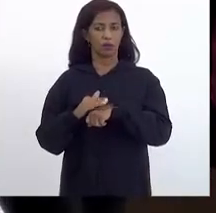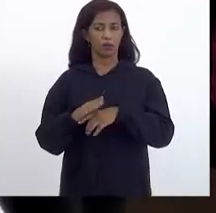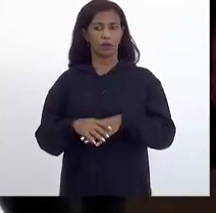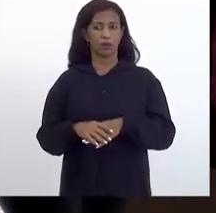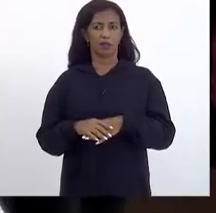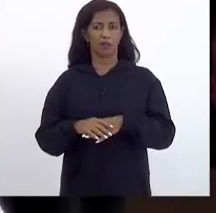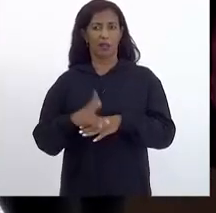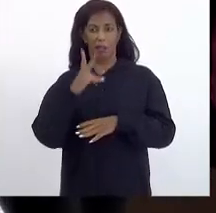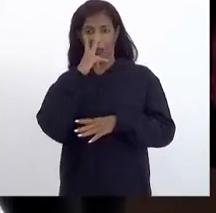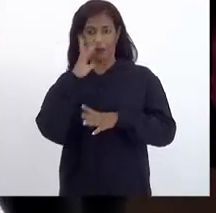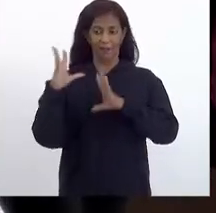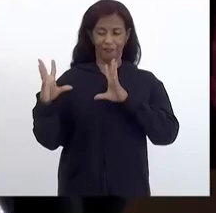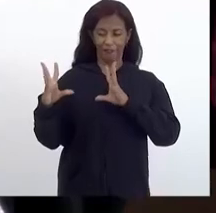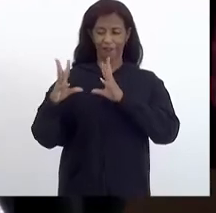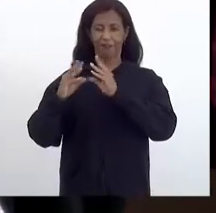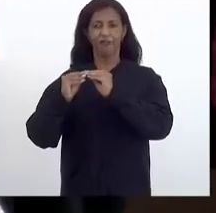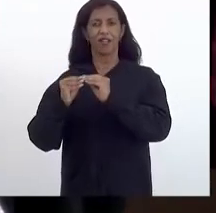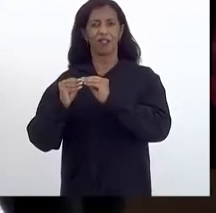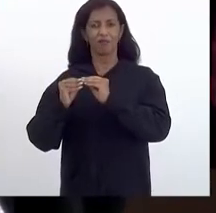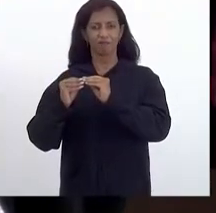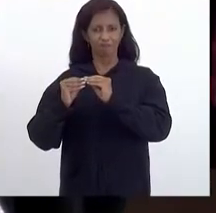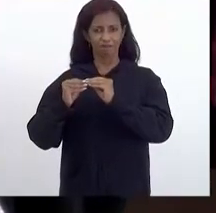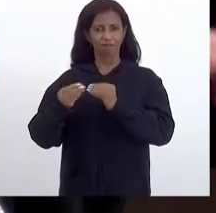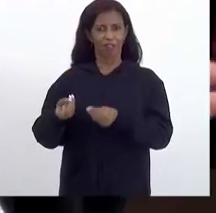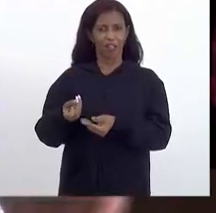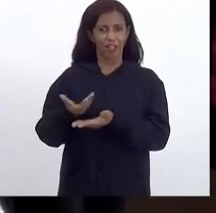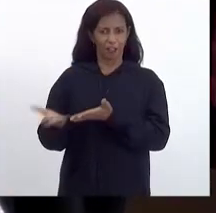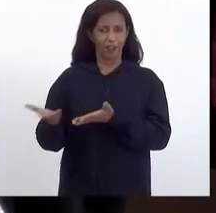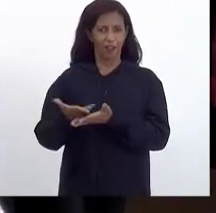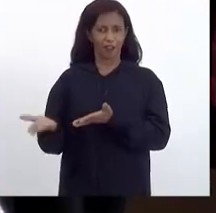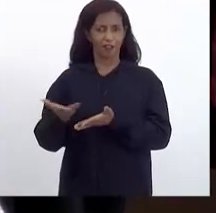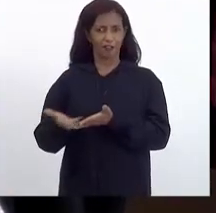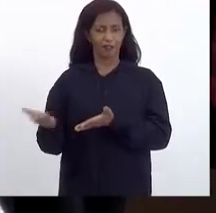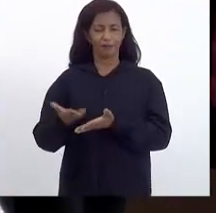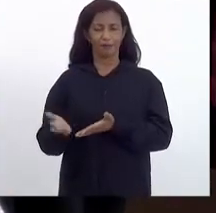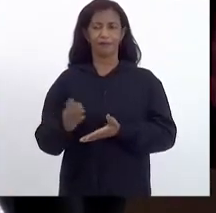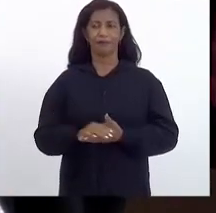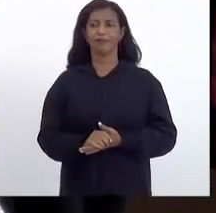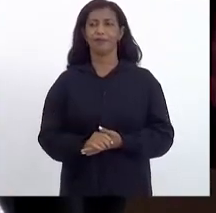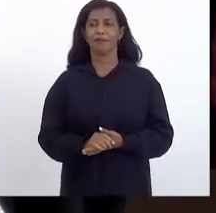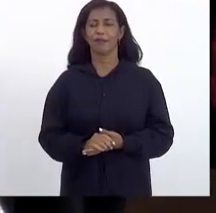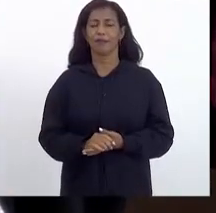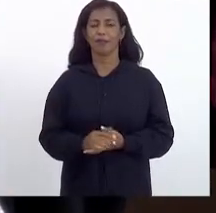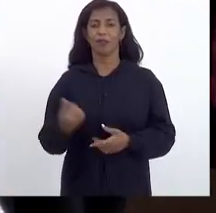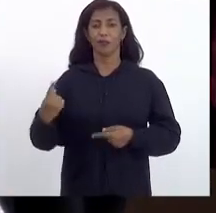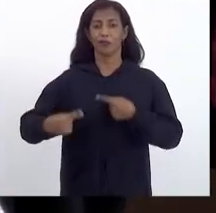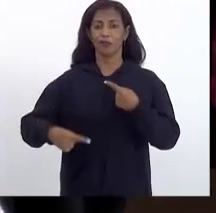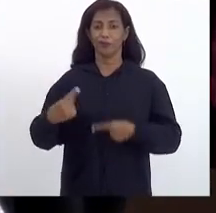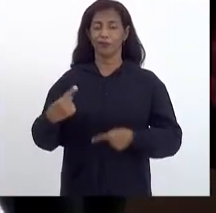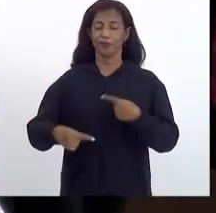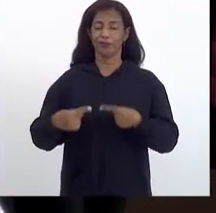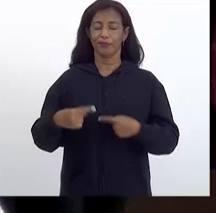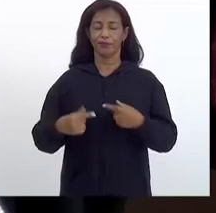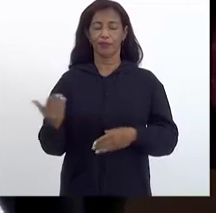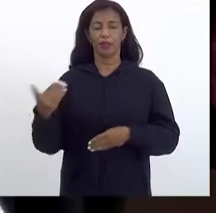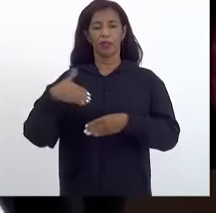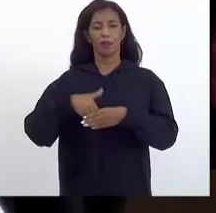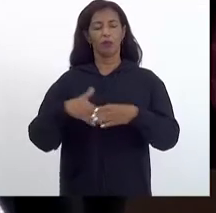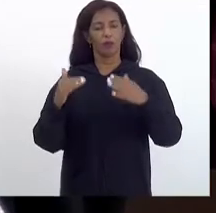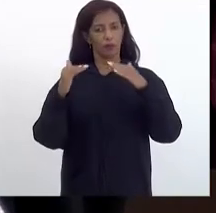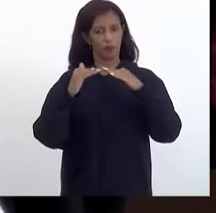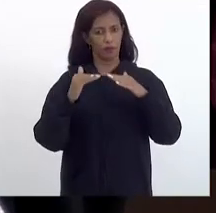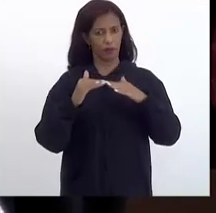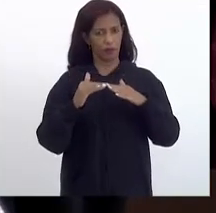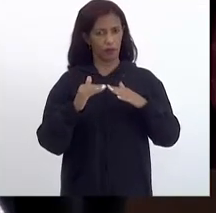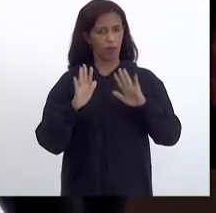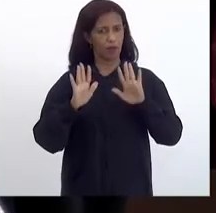boca do jacaré. Pela primeira vez a despesa e receita e estão empatando. Então, meu voto é favorável,